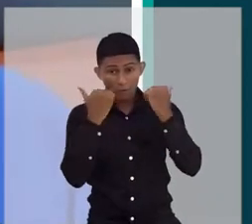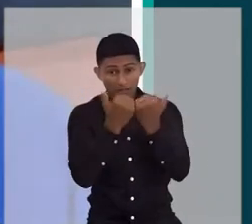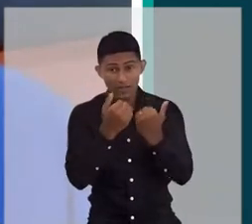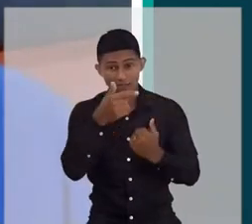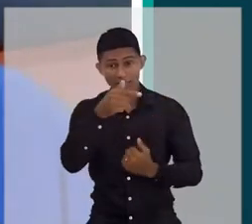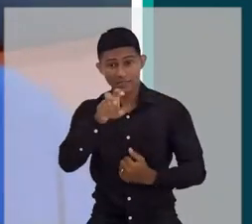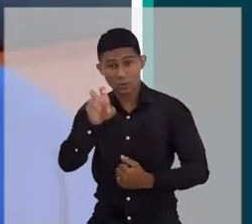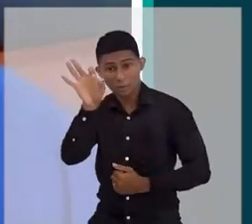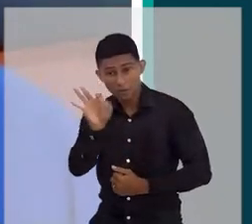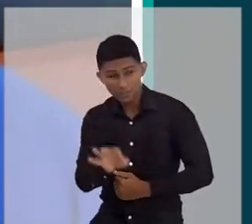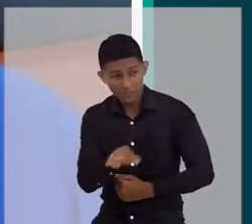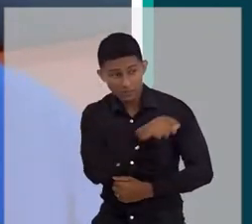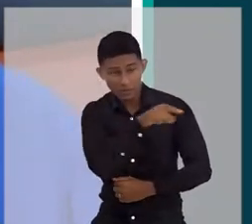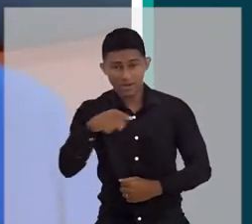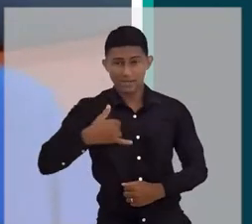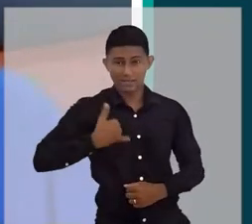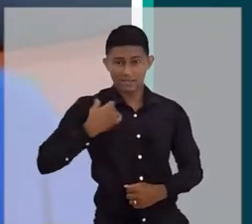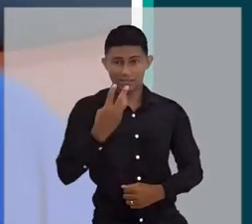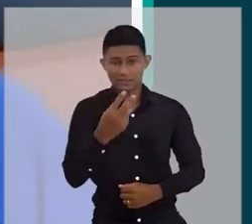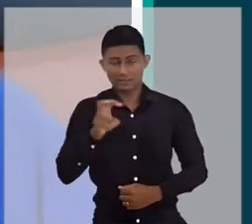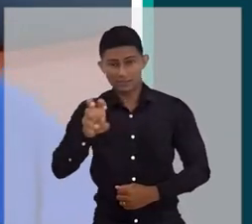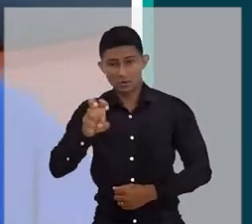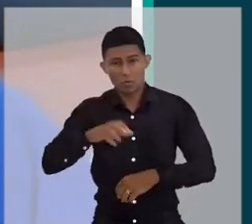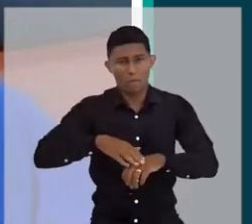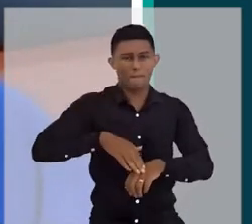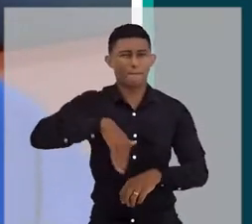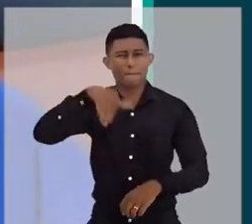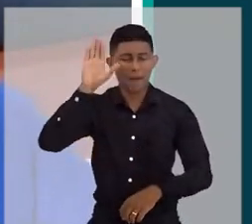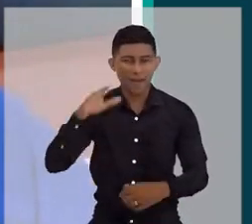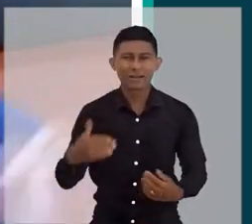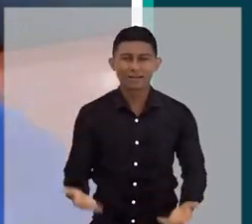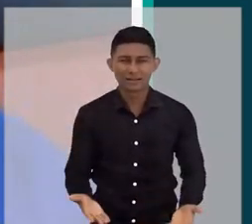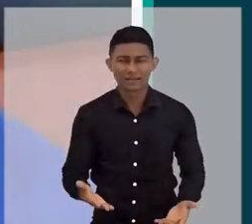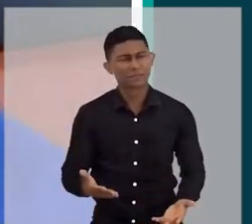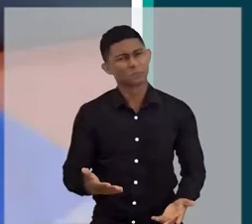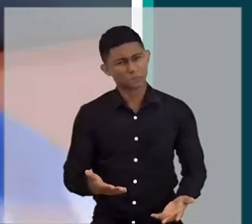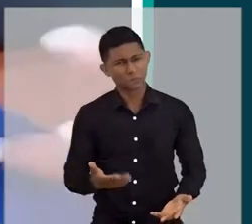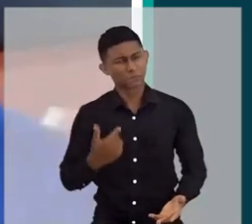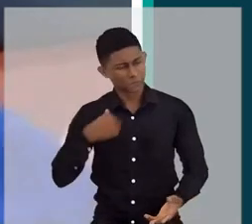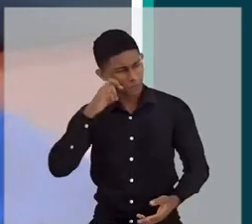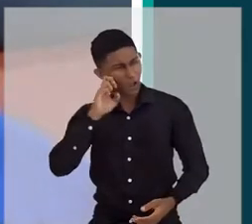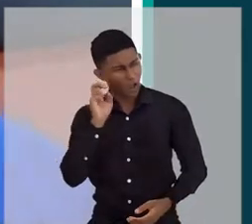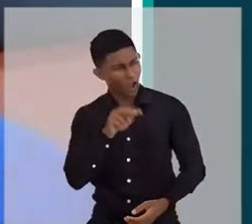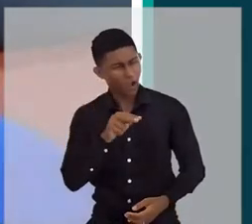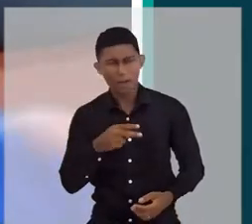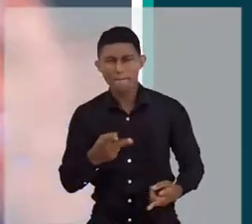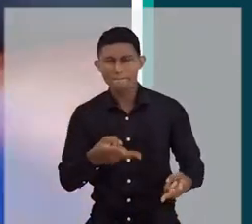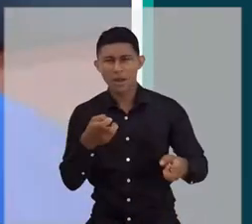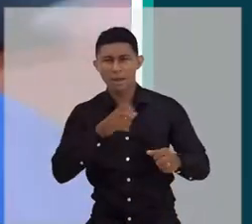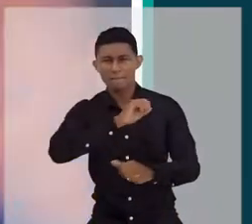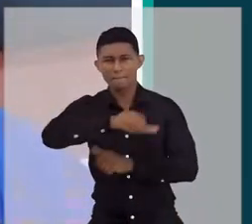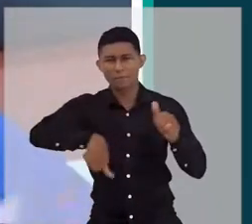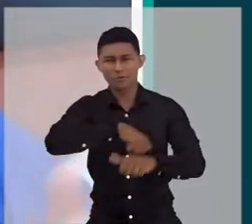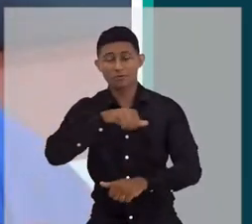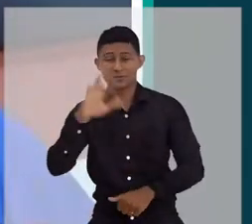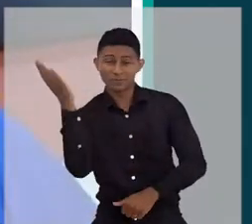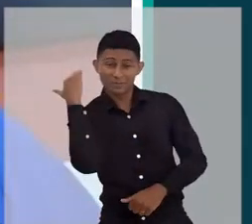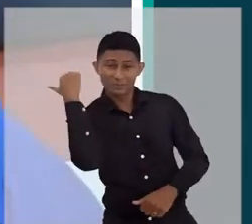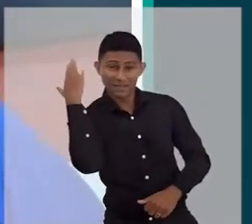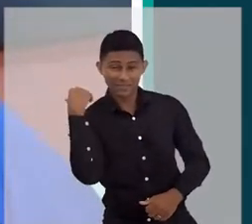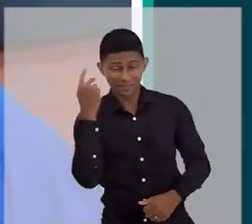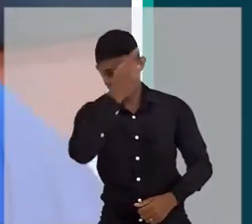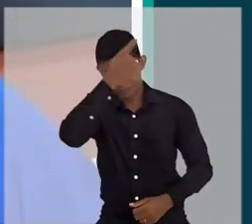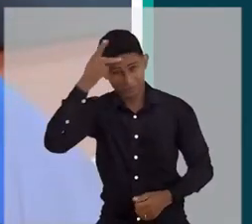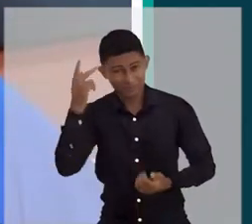75% é acima dos 35 anos, é muito incrível observar que tive essa mudança também